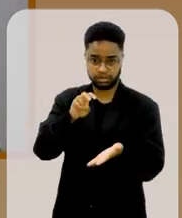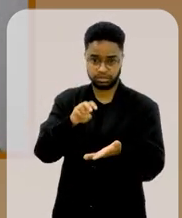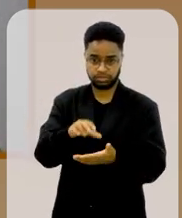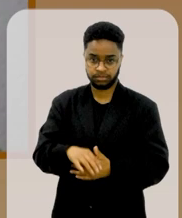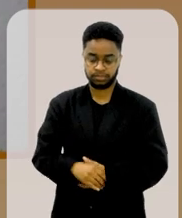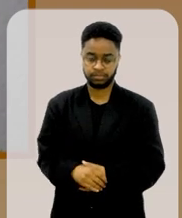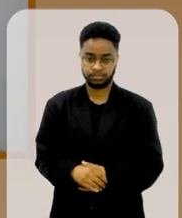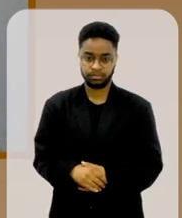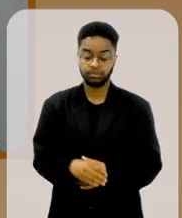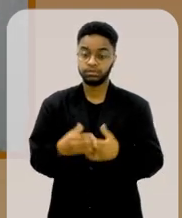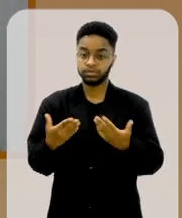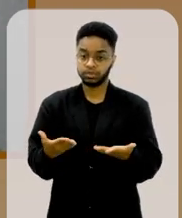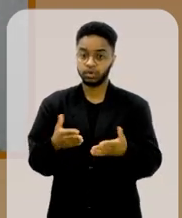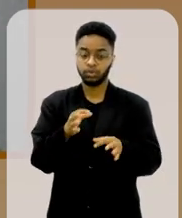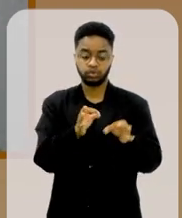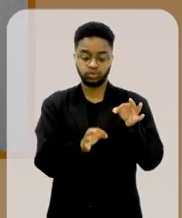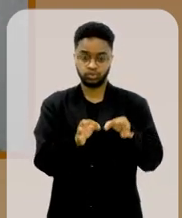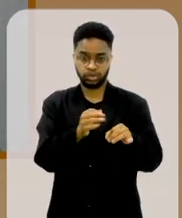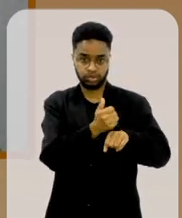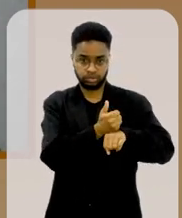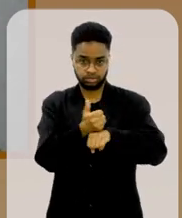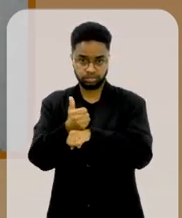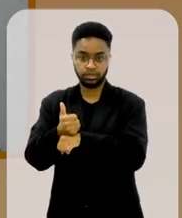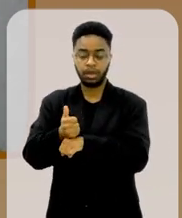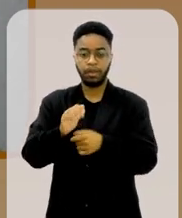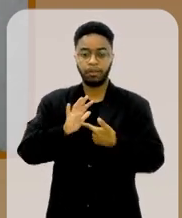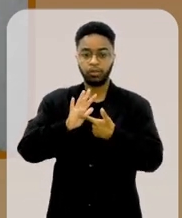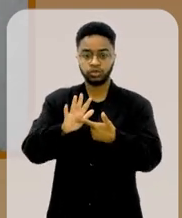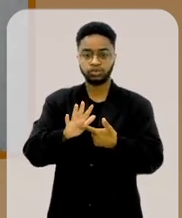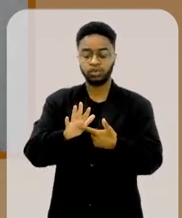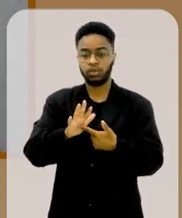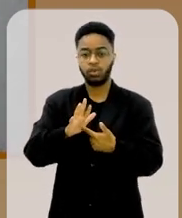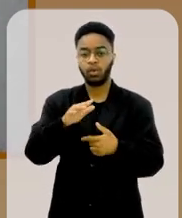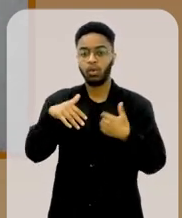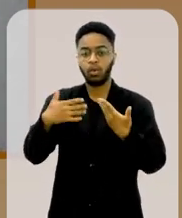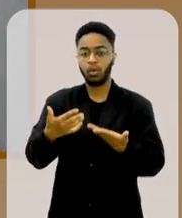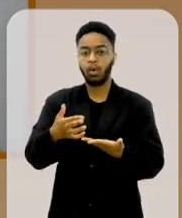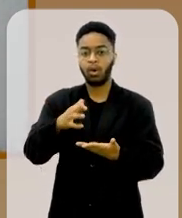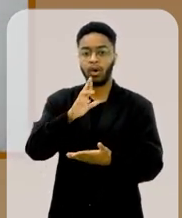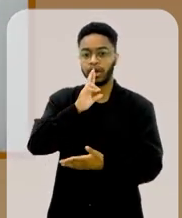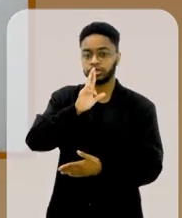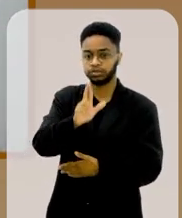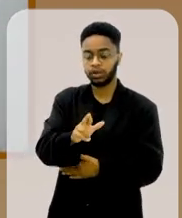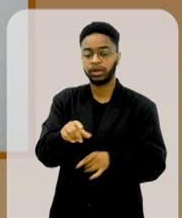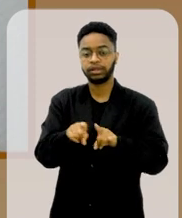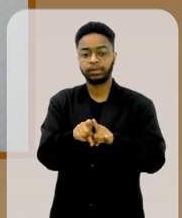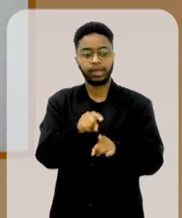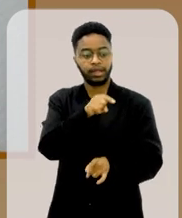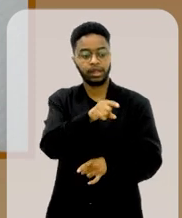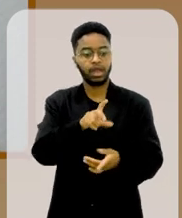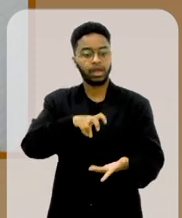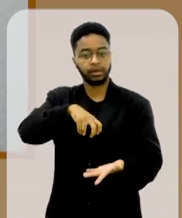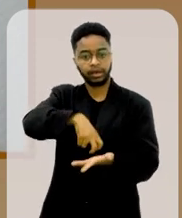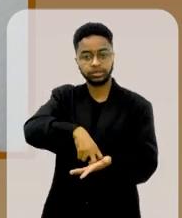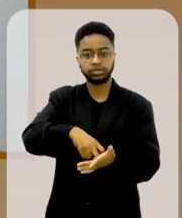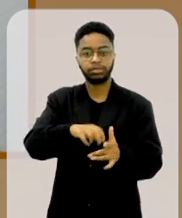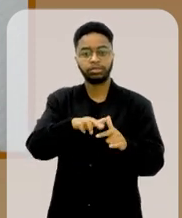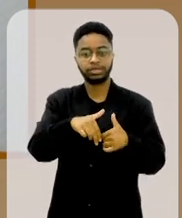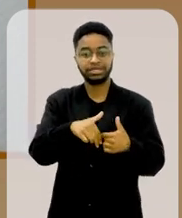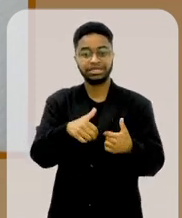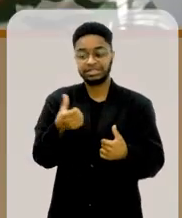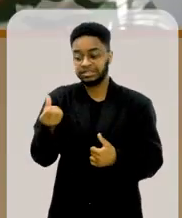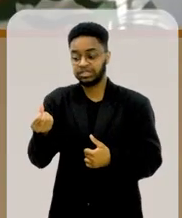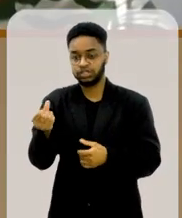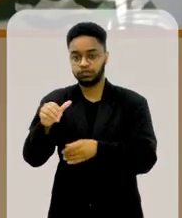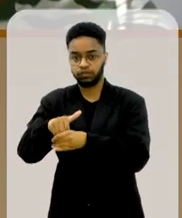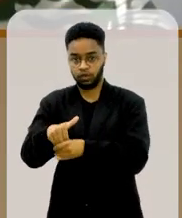Os jurados deram o seu veredito e ele foi condenado por seis votos a um,